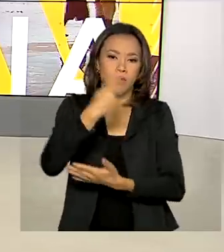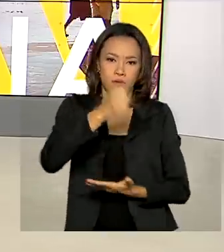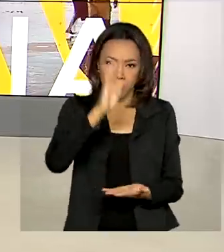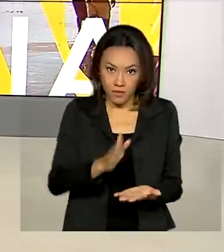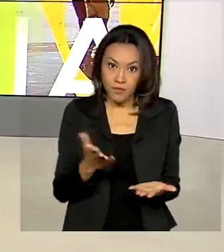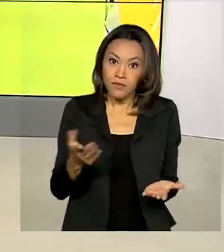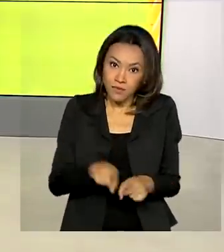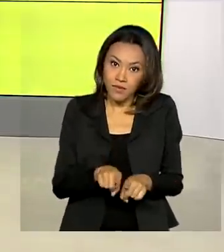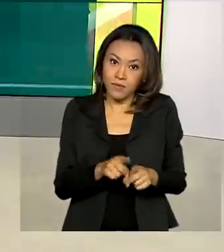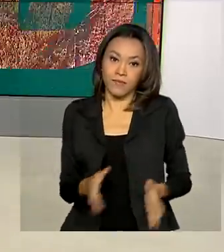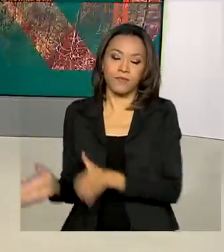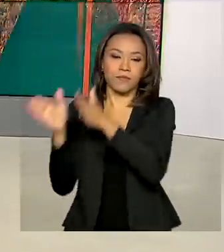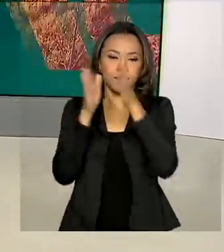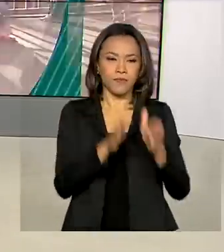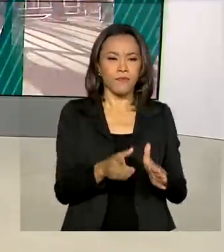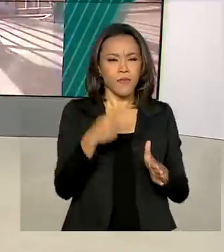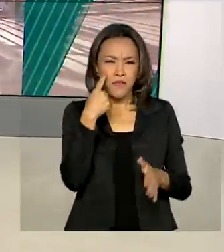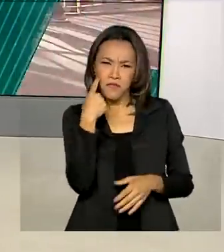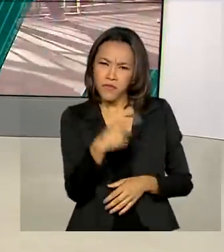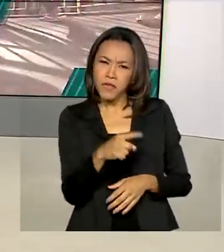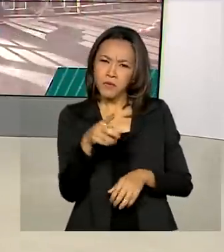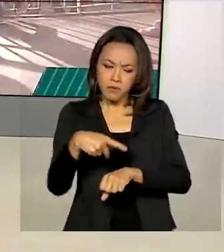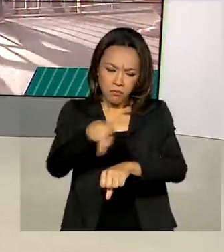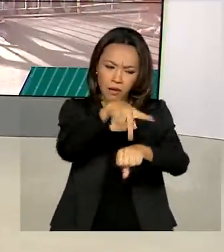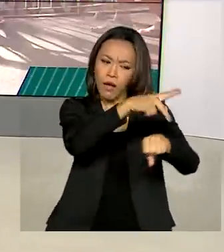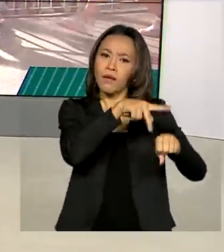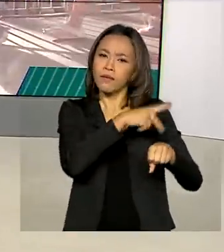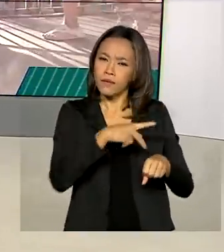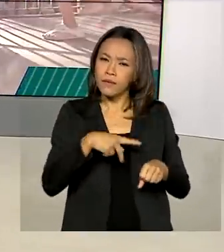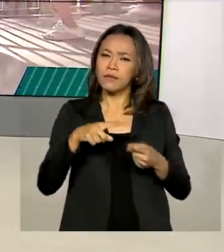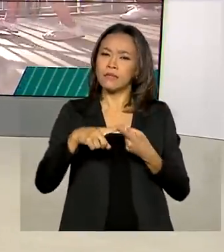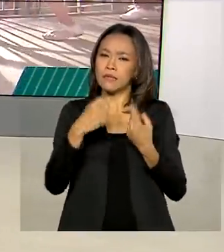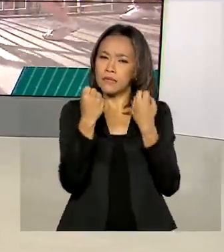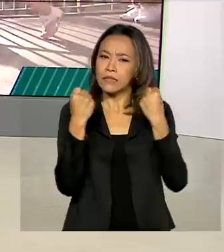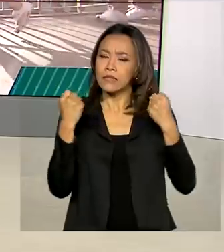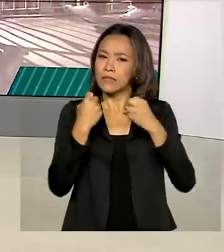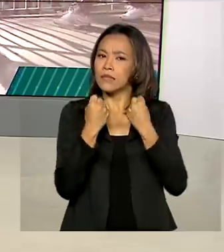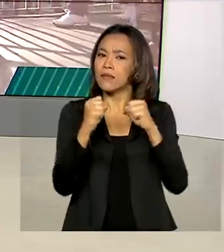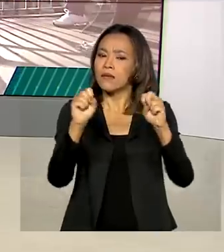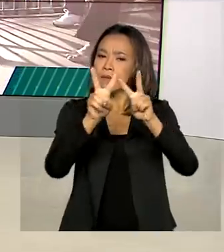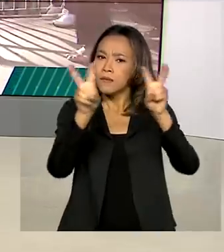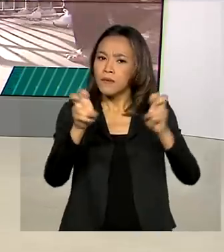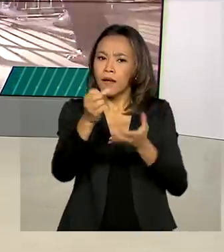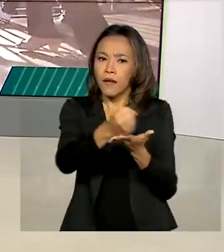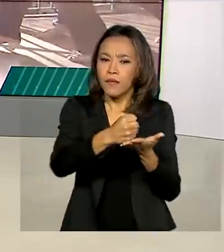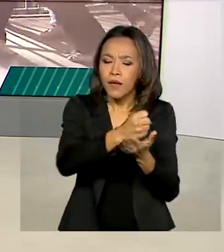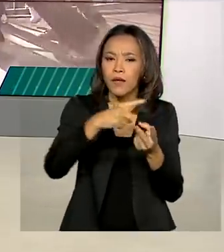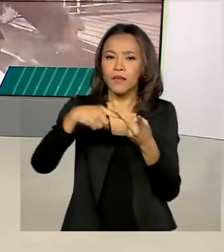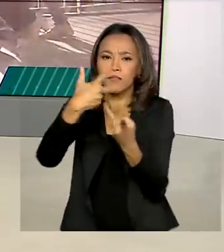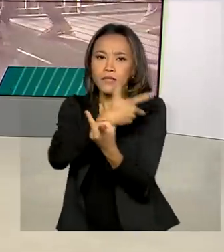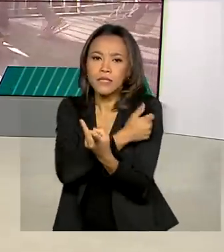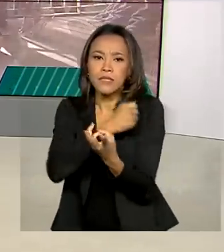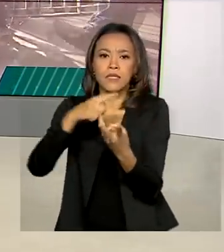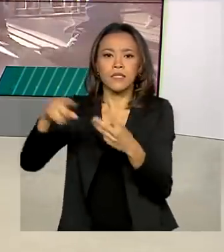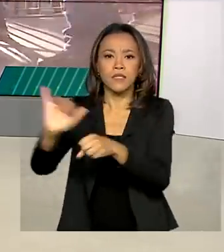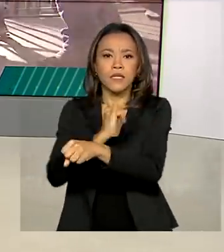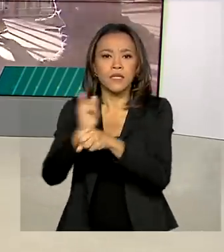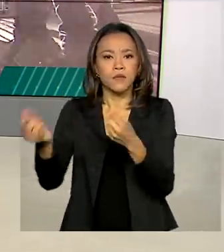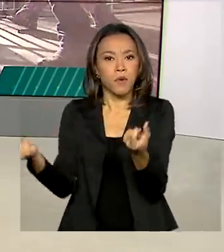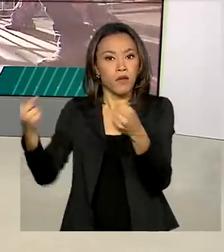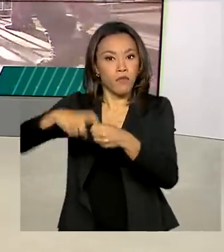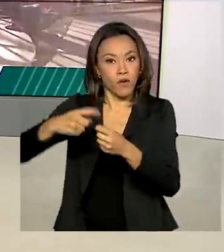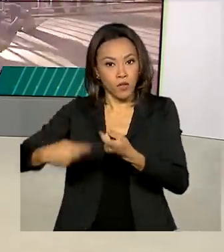Vimos aí os países defendendo o desenvolvimento de remédios, vacinas e ações para a retomada da economia. Um